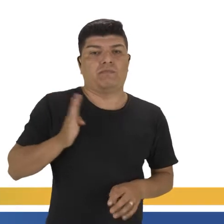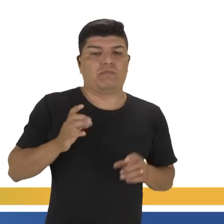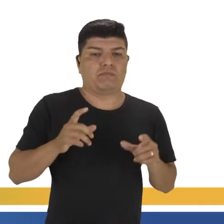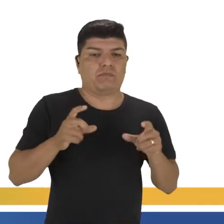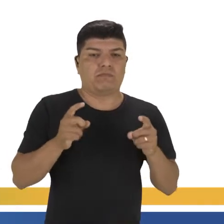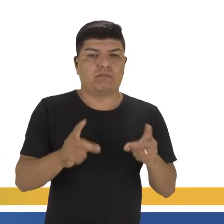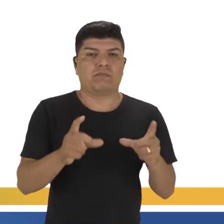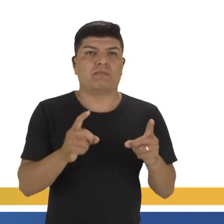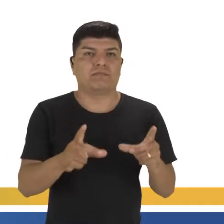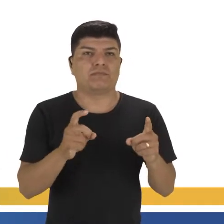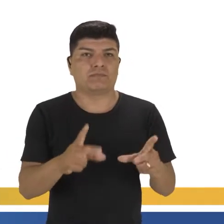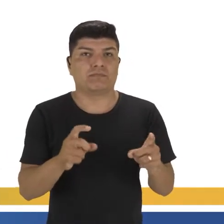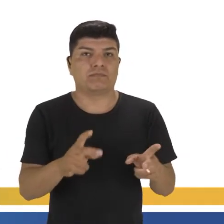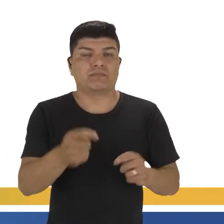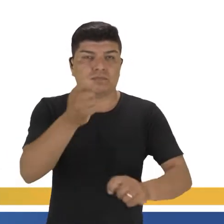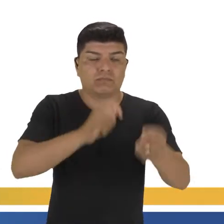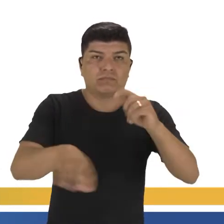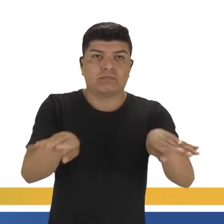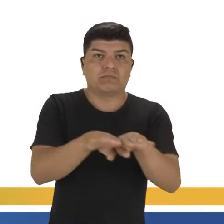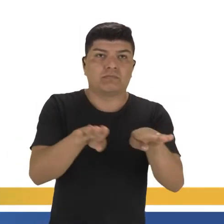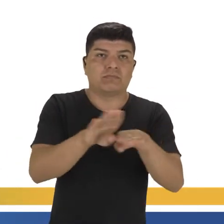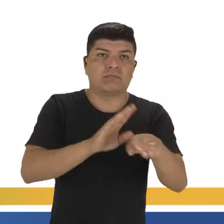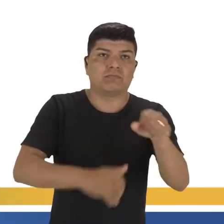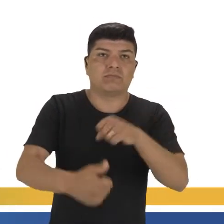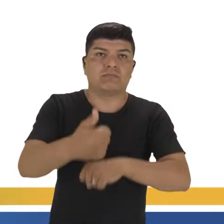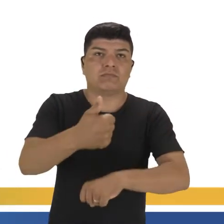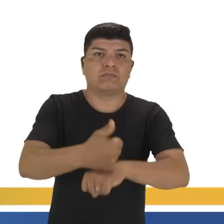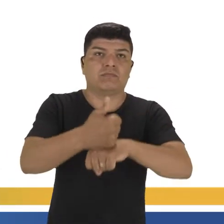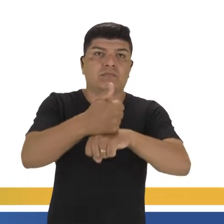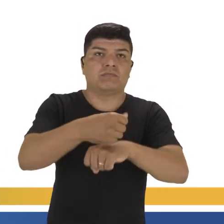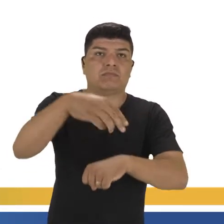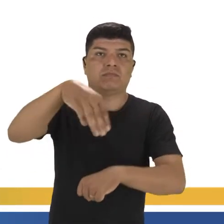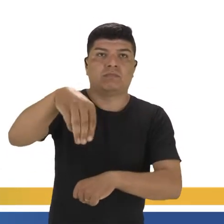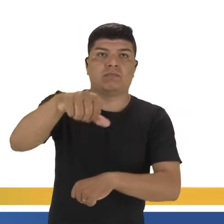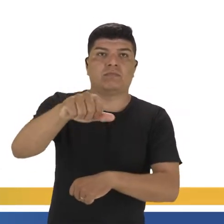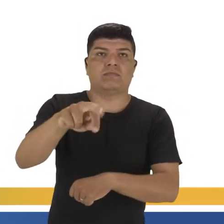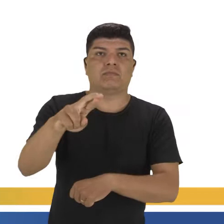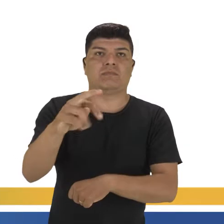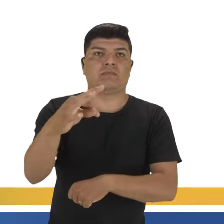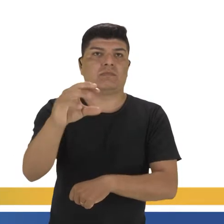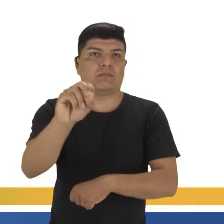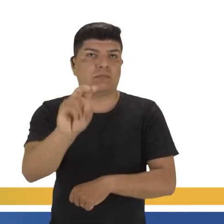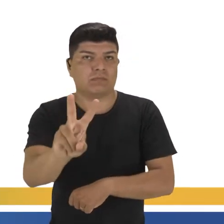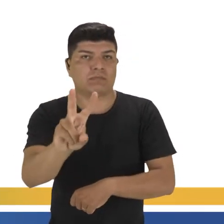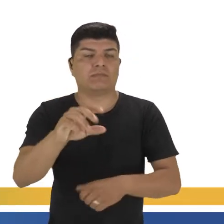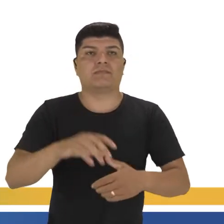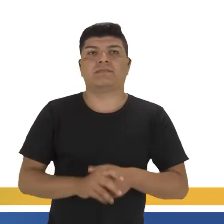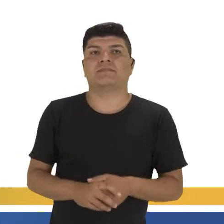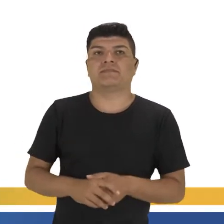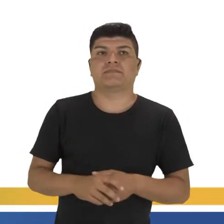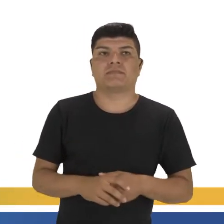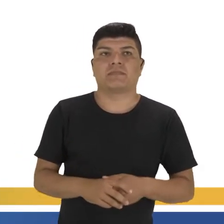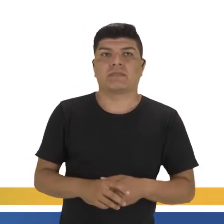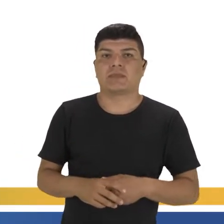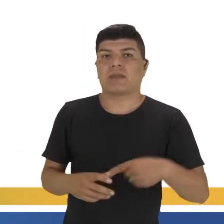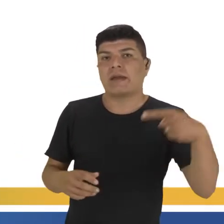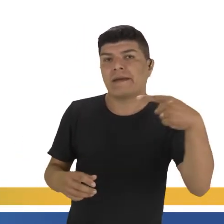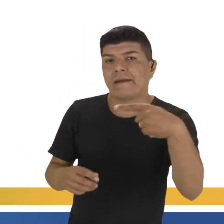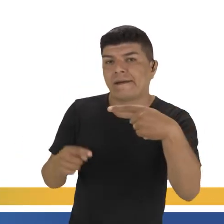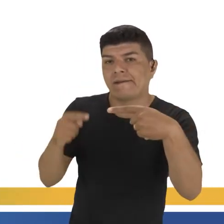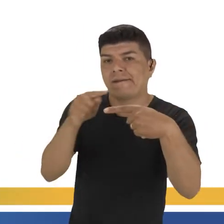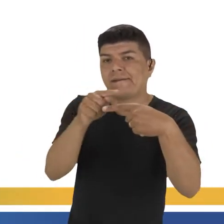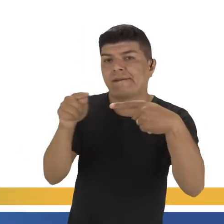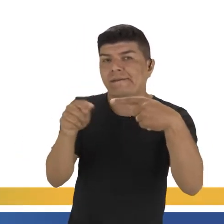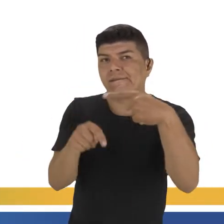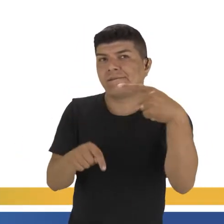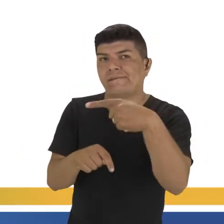comércio, indústria ali. O líder, Martov. Não se preocupa com esse camarada aí, não. E aí, nós temos as setinhas demonstrando muito bem